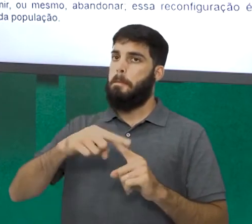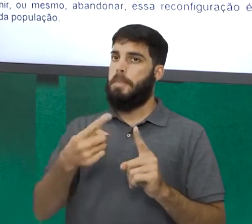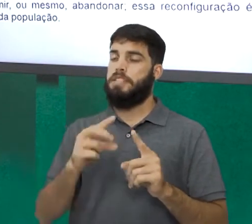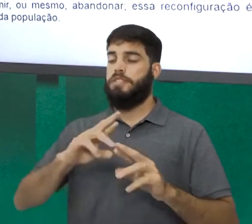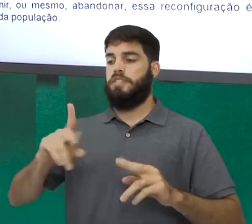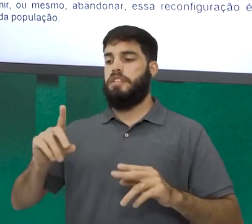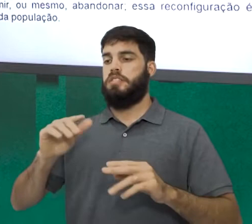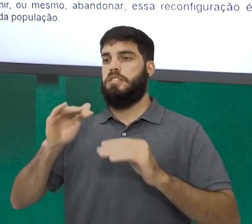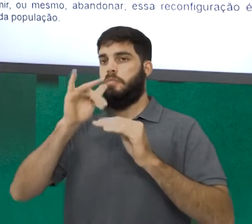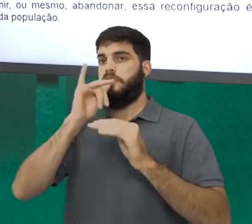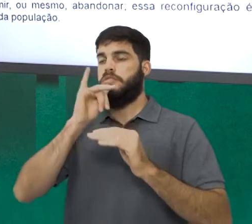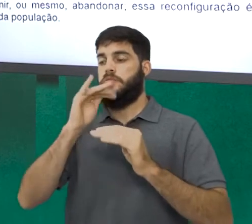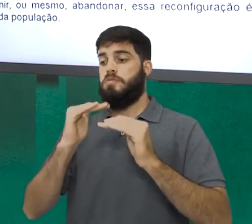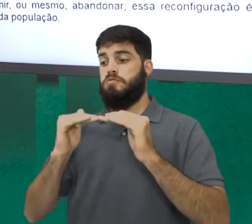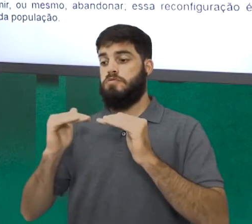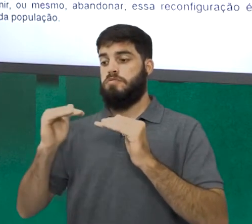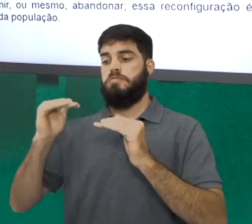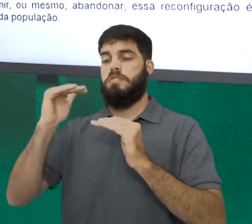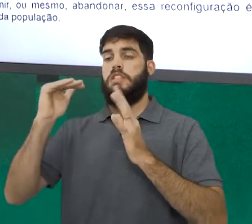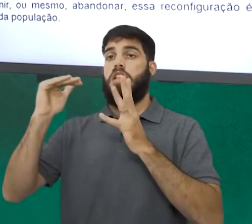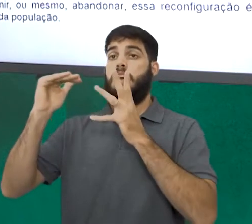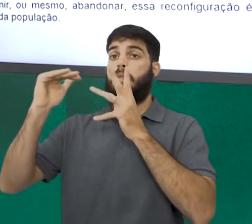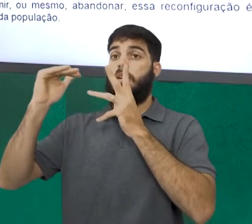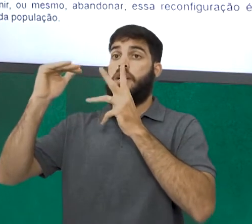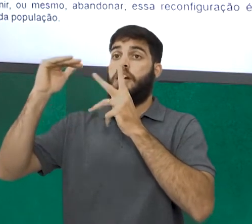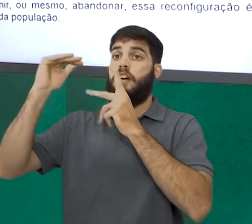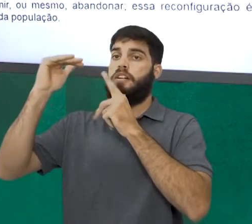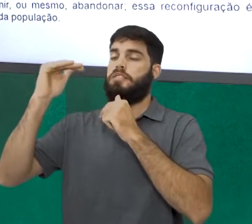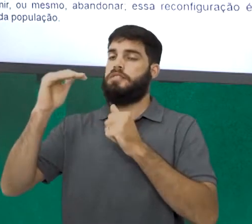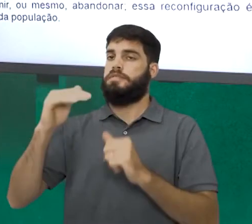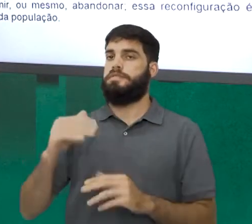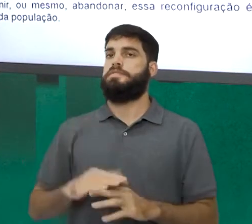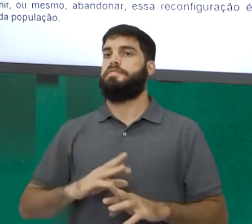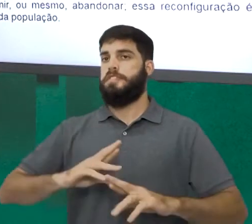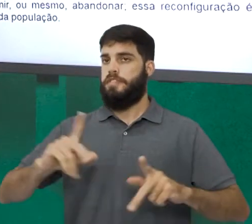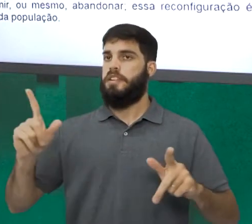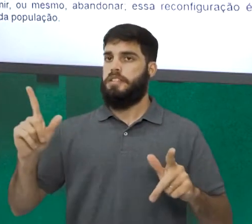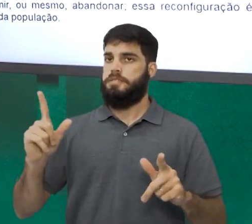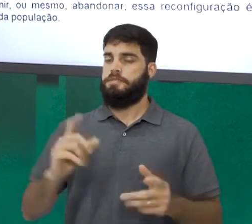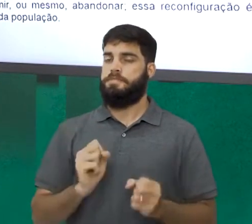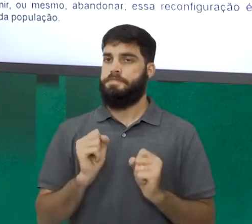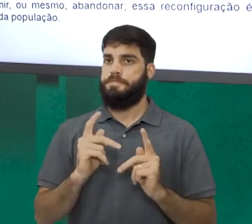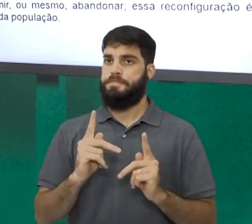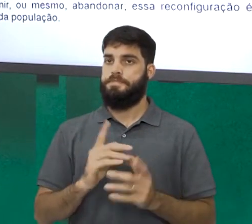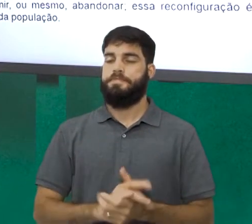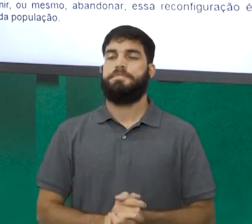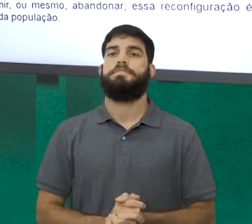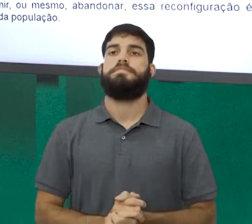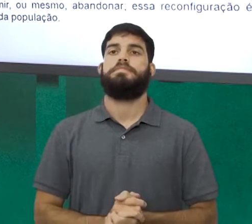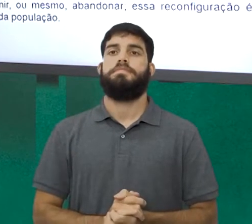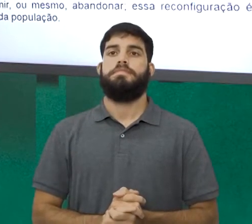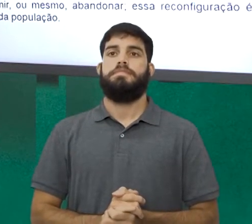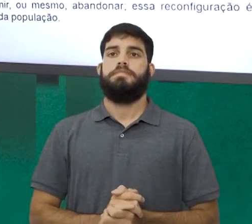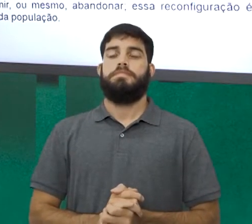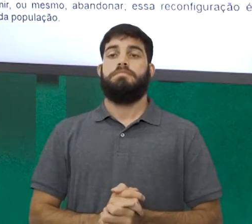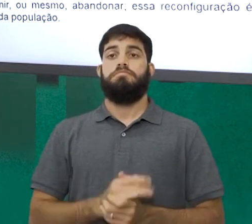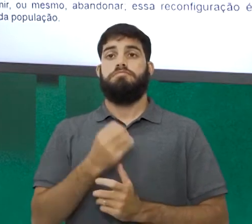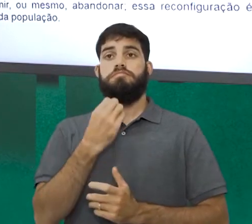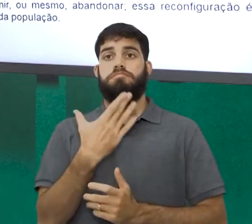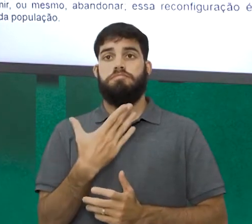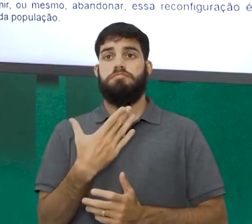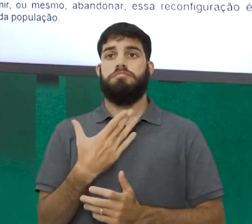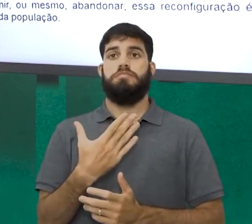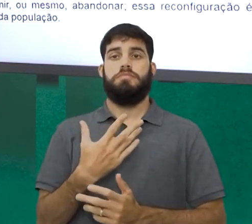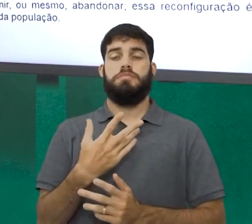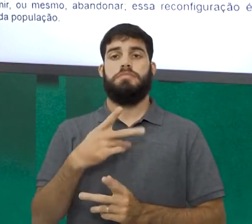Por isso, a informação está correta. Mas, anote, houve desaceleração. Muito bem, a produção do